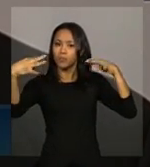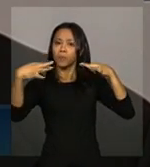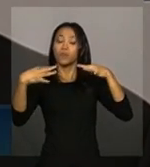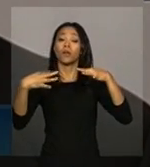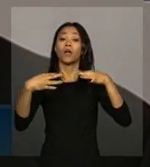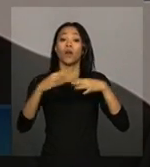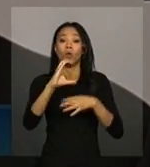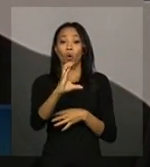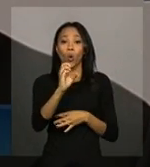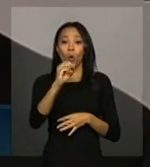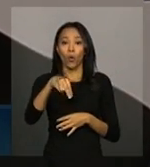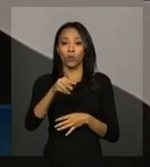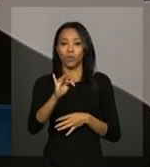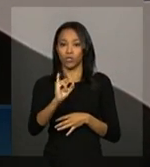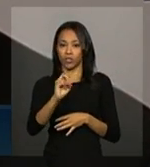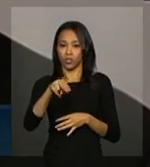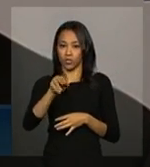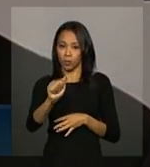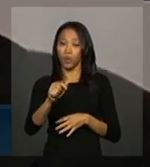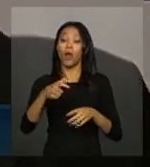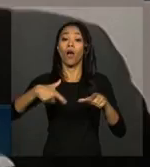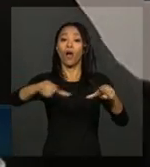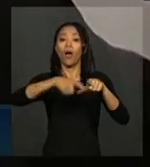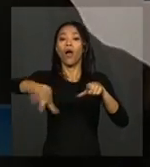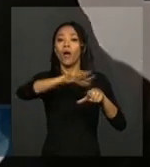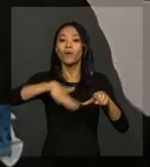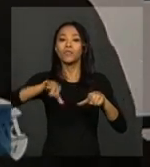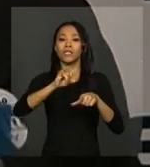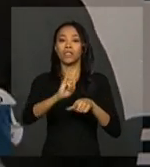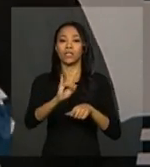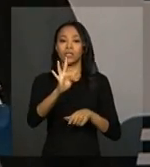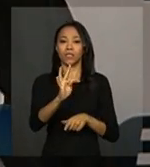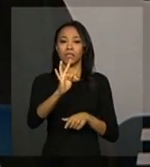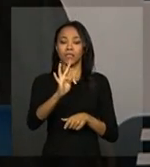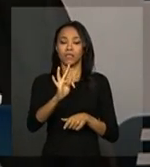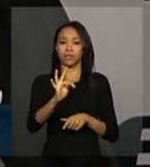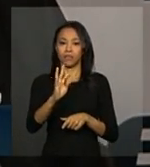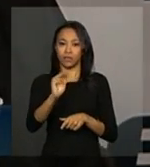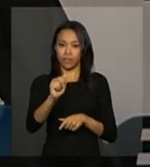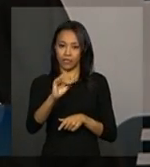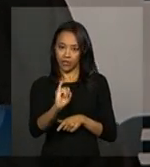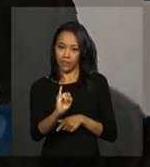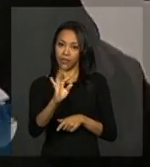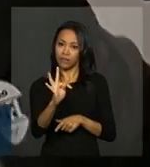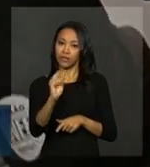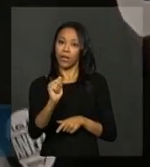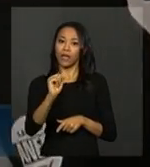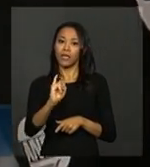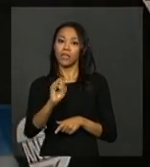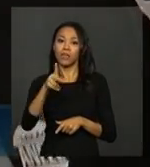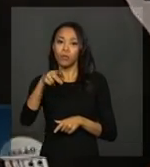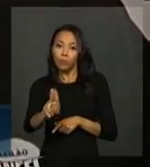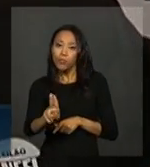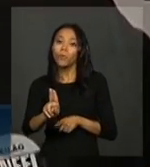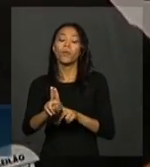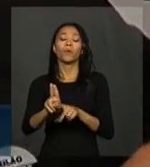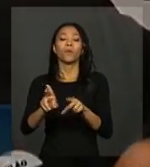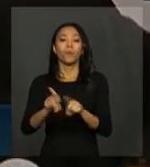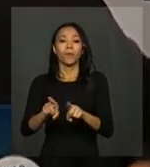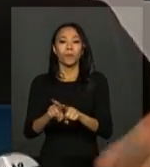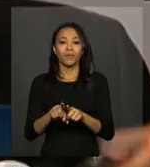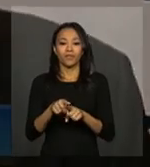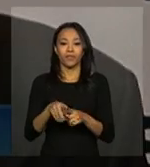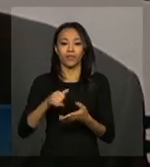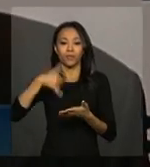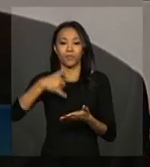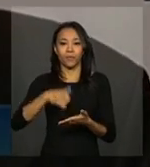de Itaipu. E agora, recentemente, a nossa grande experiência... O celular troca nas